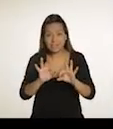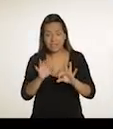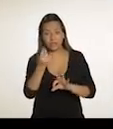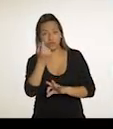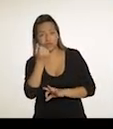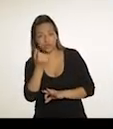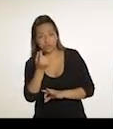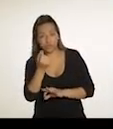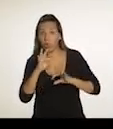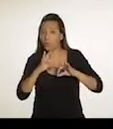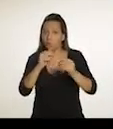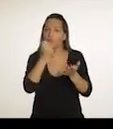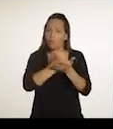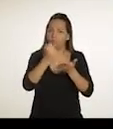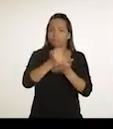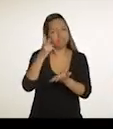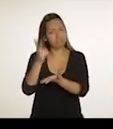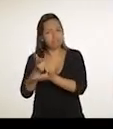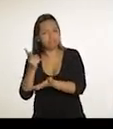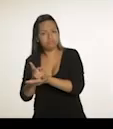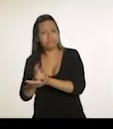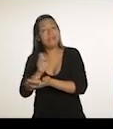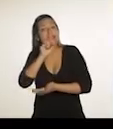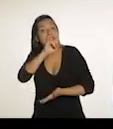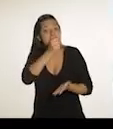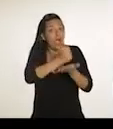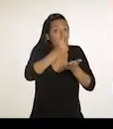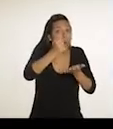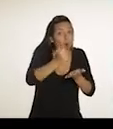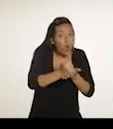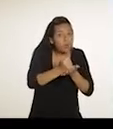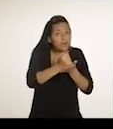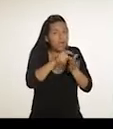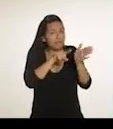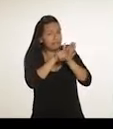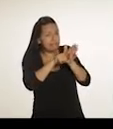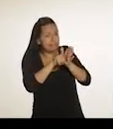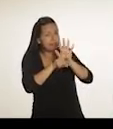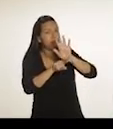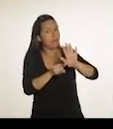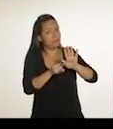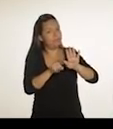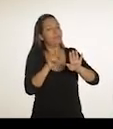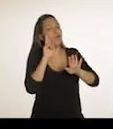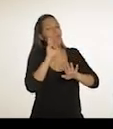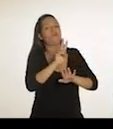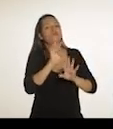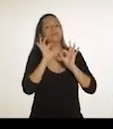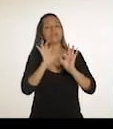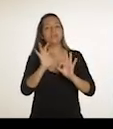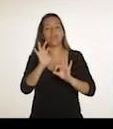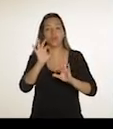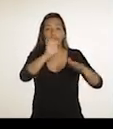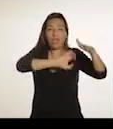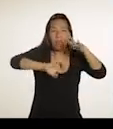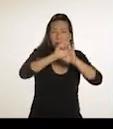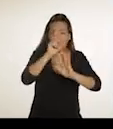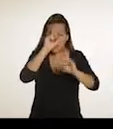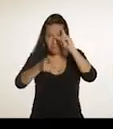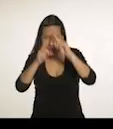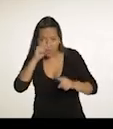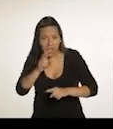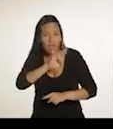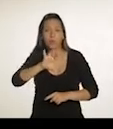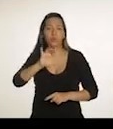Todos os contratos regulares vão ser mantidos e o que estiver sob suspeita vai ser investigado. Os empresários não vão mandar na cidade, mas vão ser